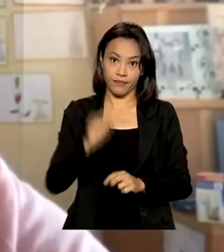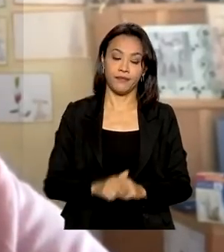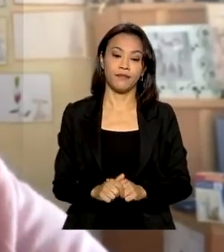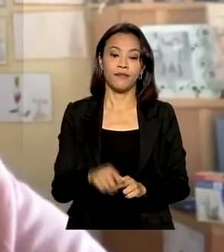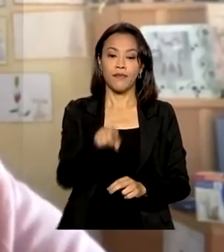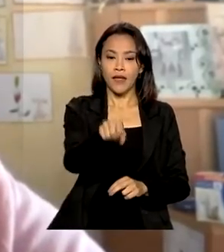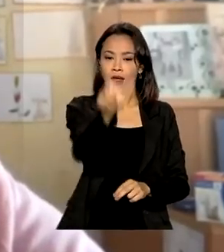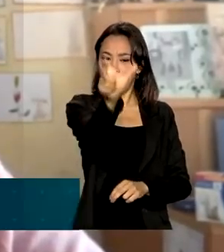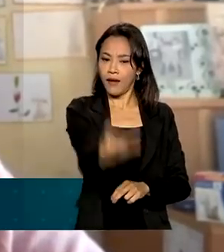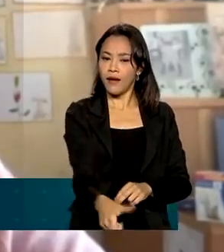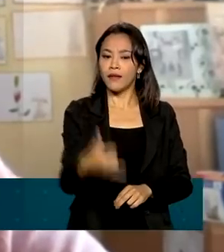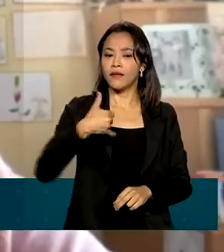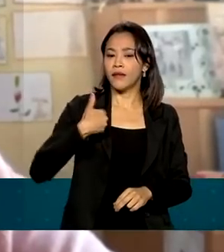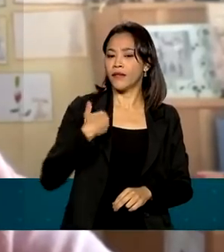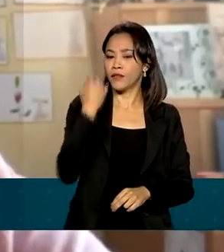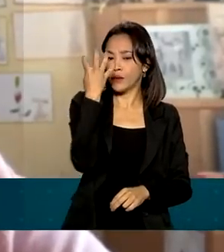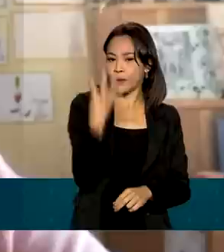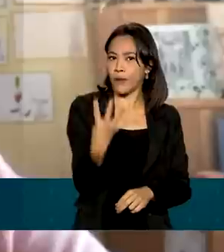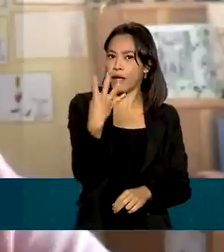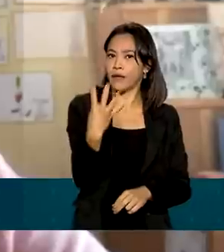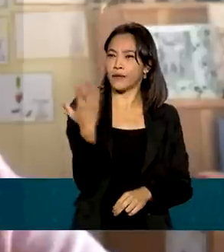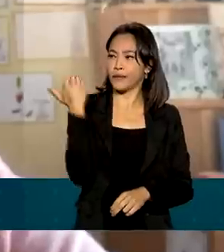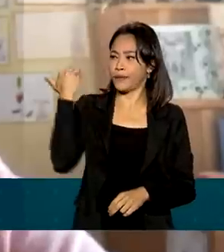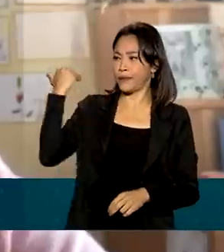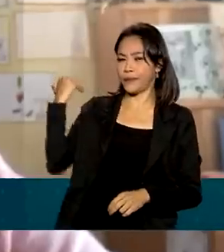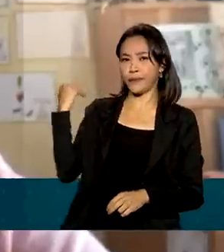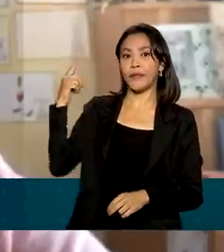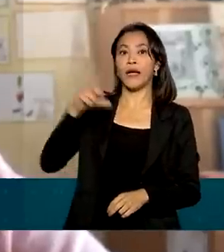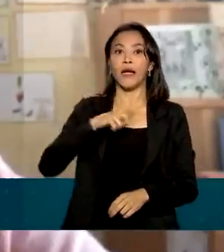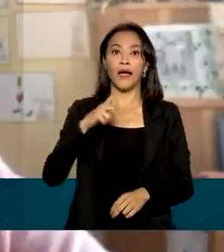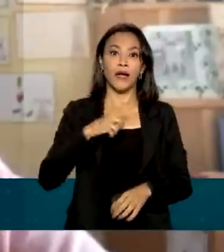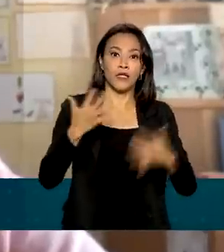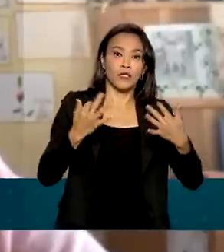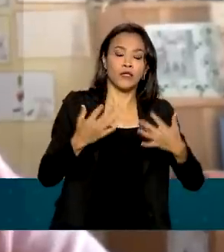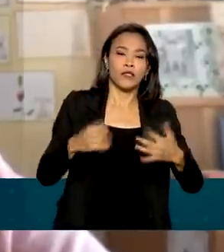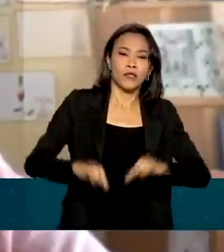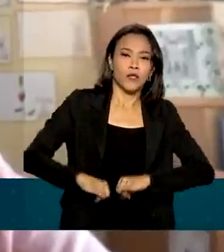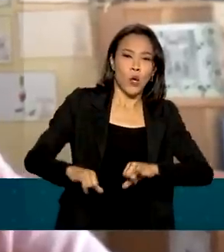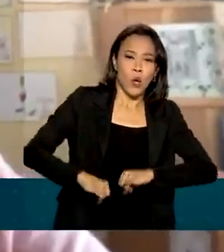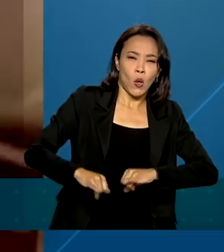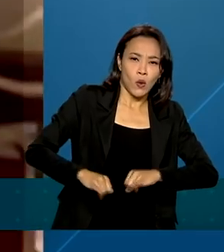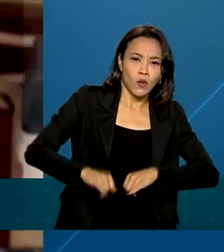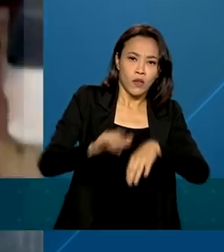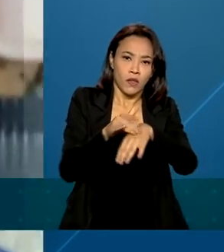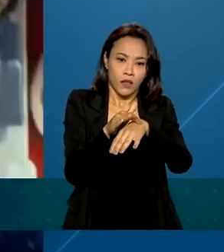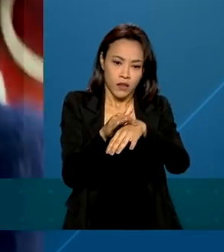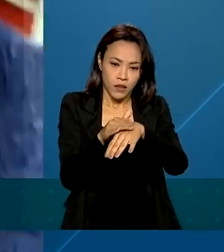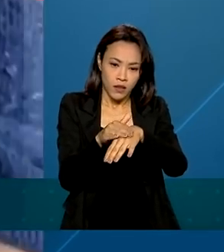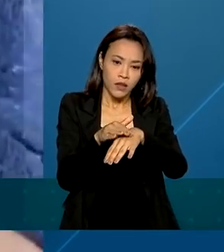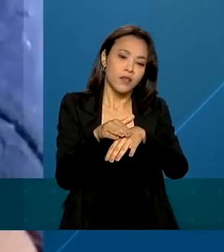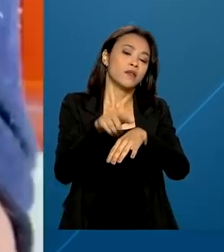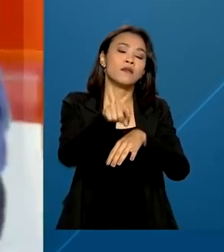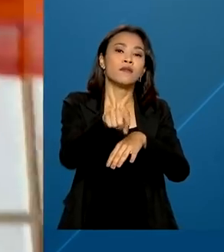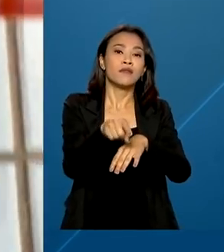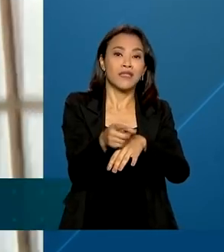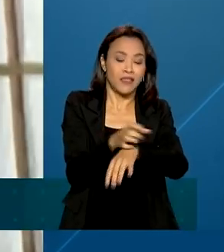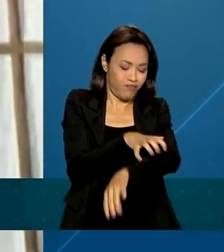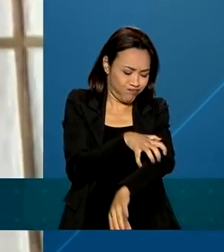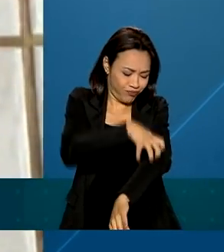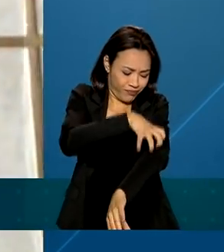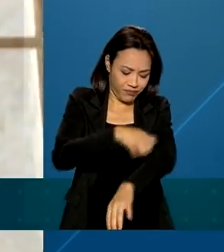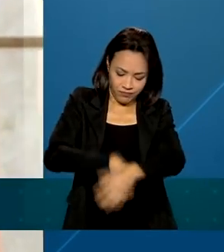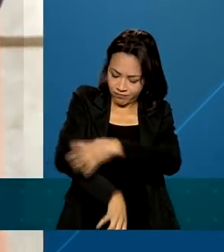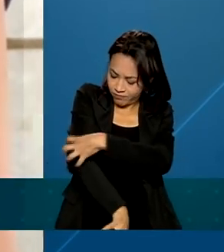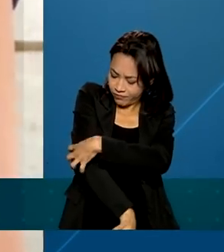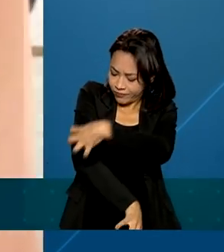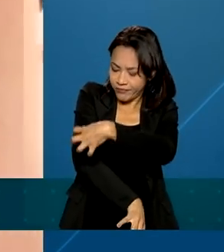4 anos de idade, Larissa sofre com artrite idiopática juvenil, uma doença inflamatória crônica